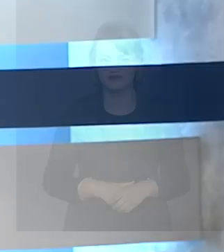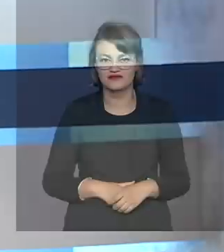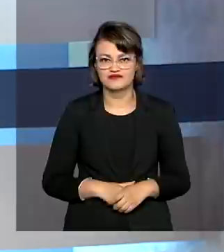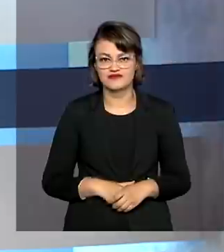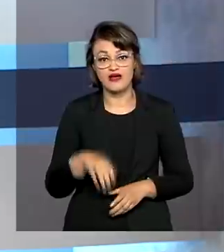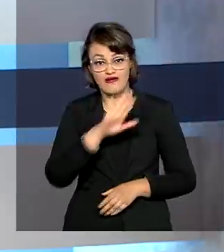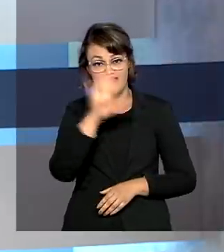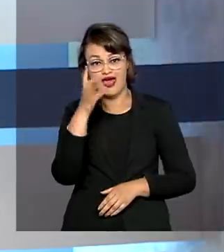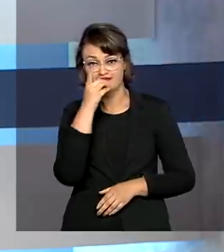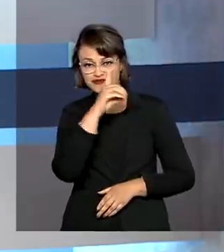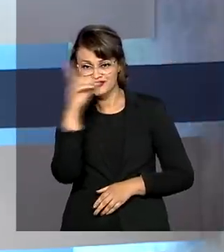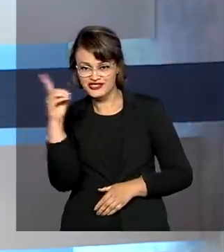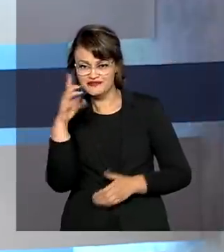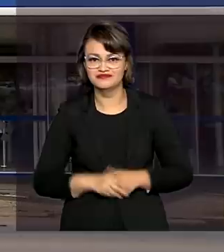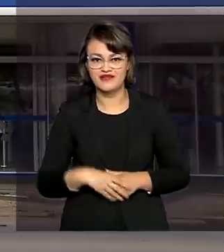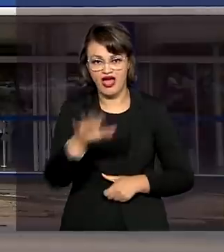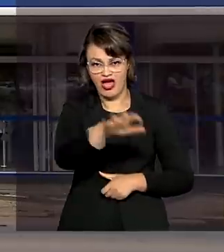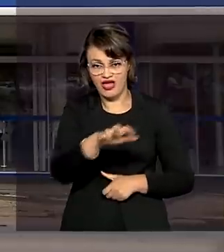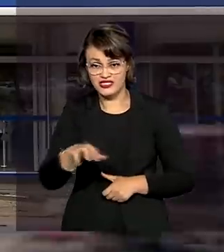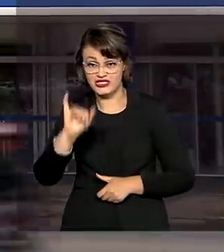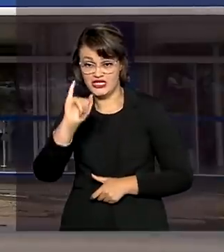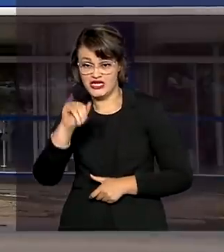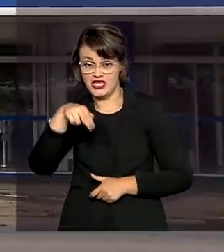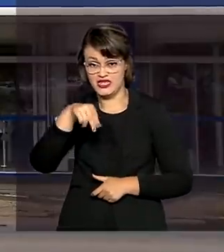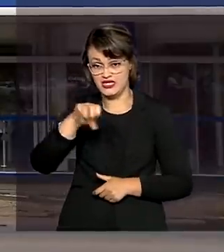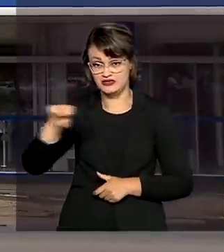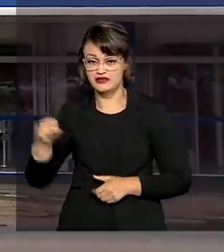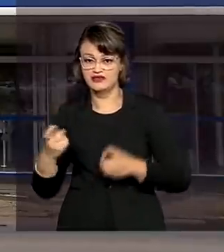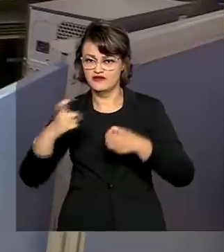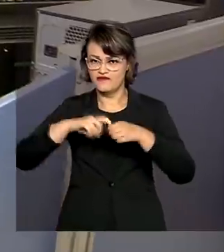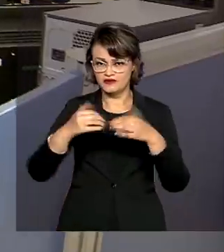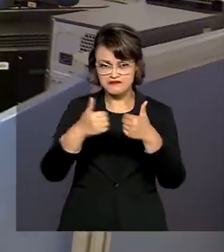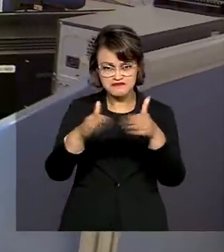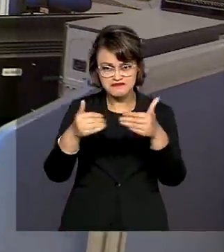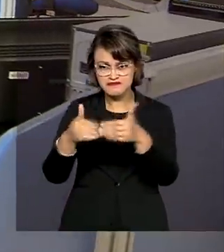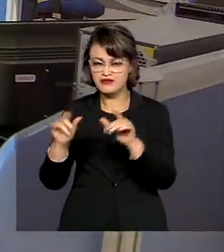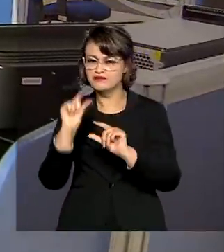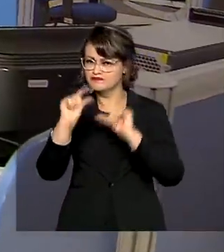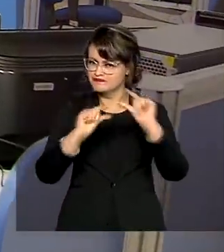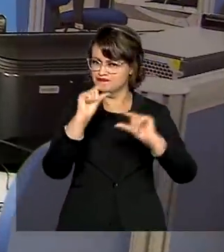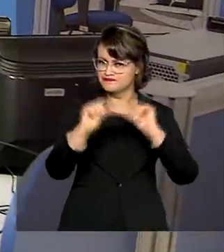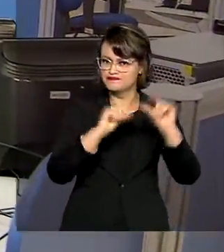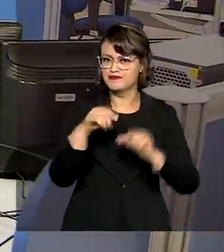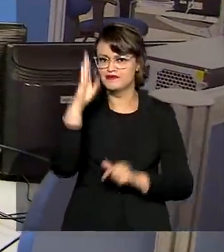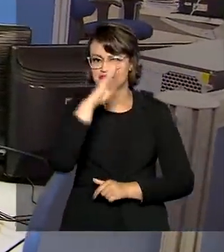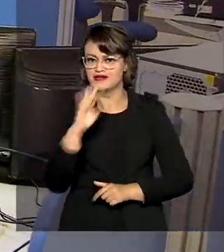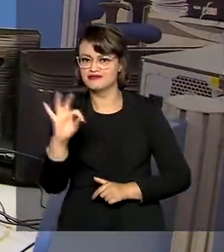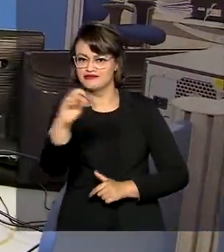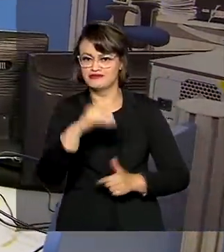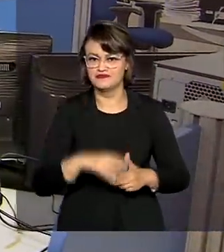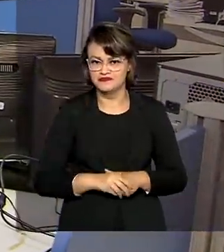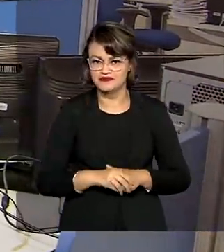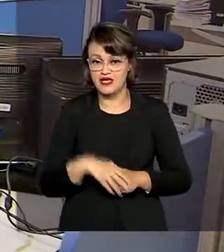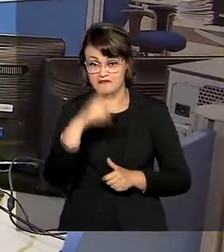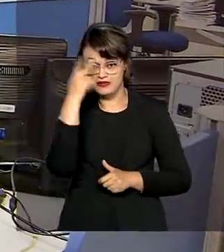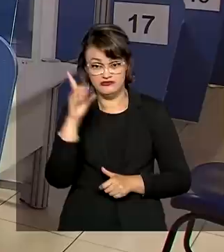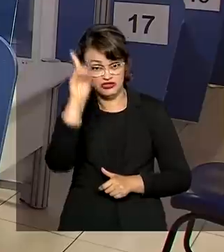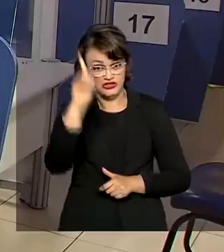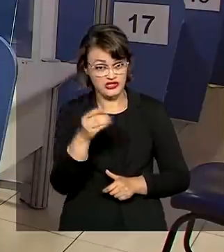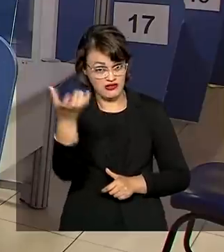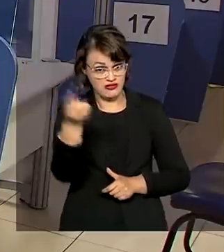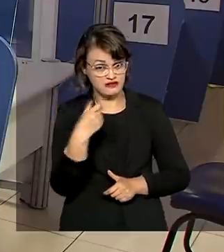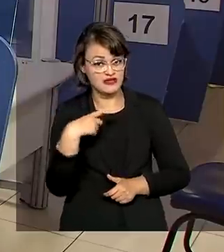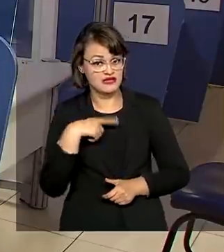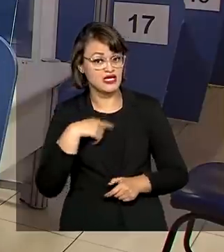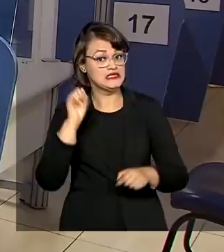Olá, bom dia! Agências do INSS voltam a abrir gradualmente em todo o país. Os segurados só